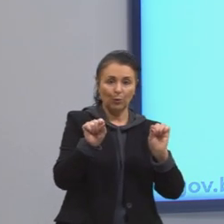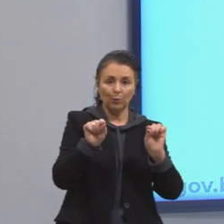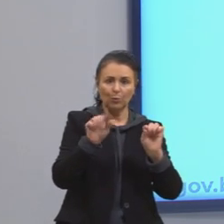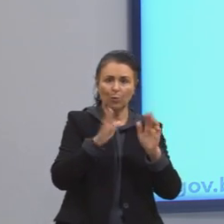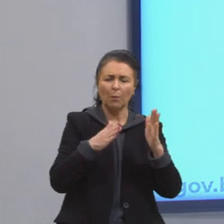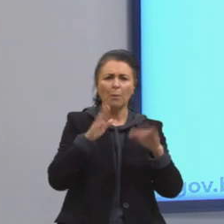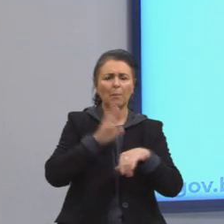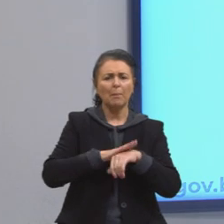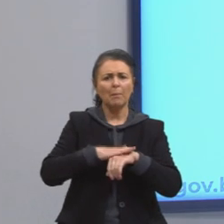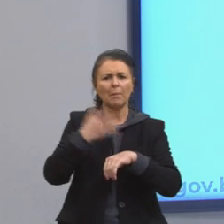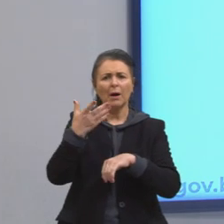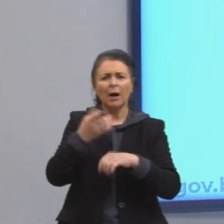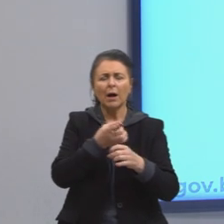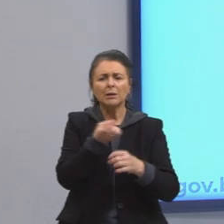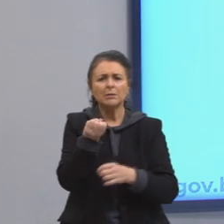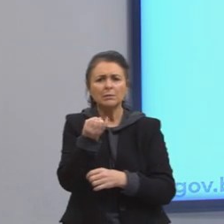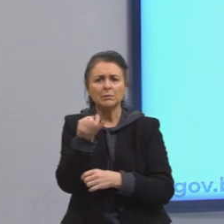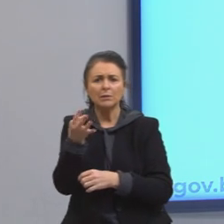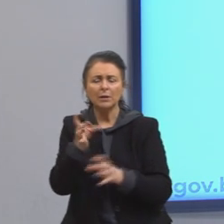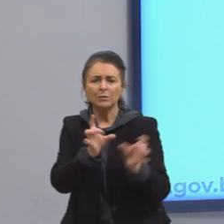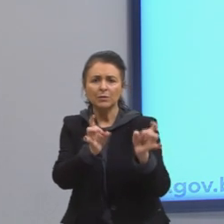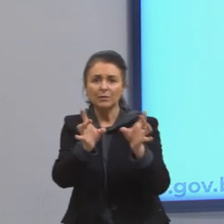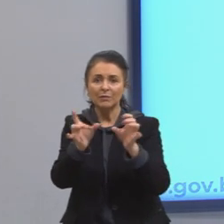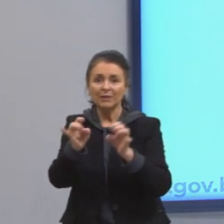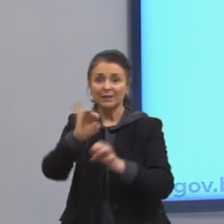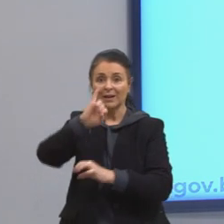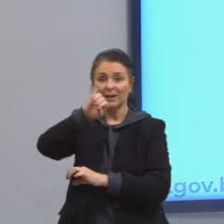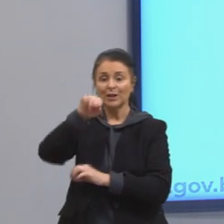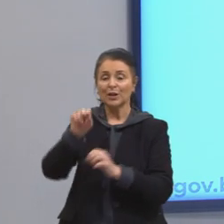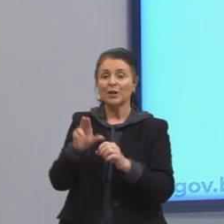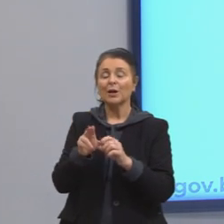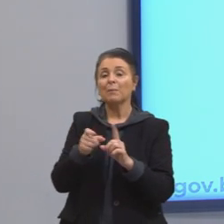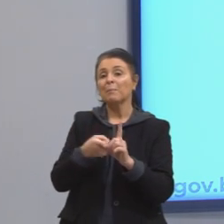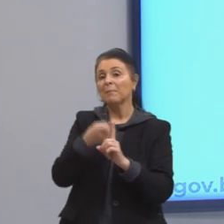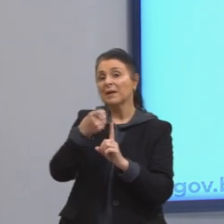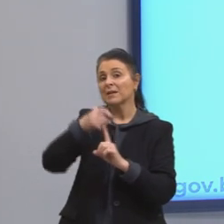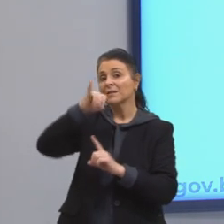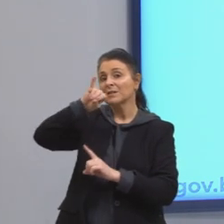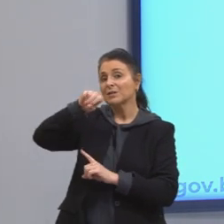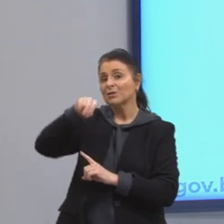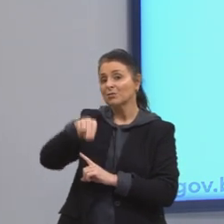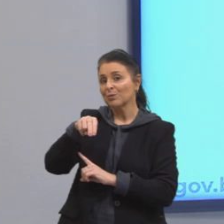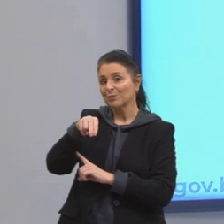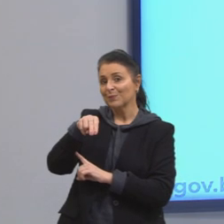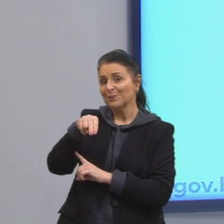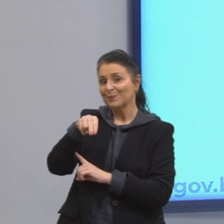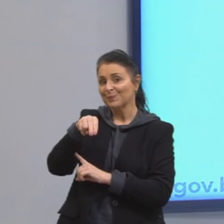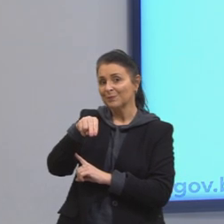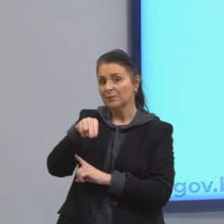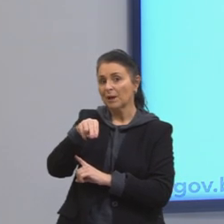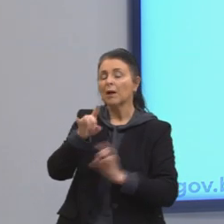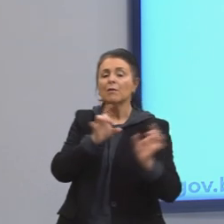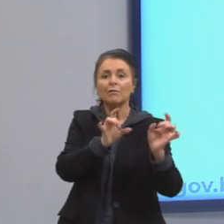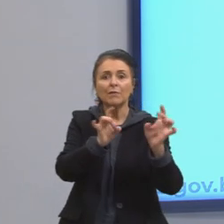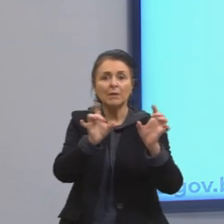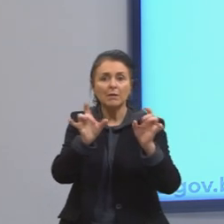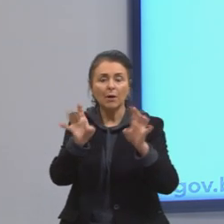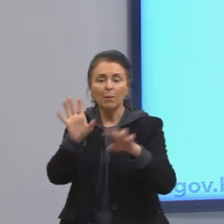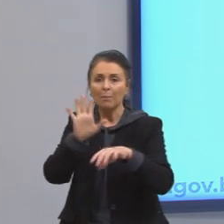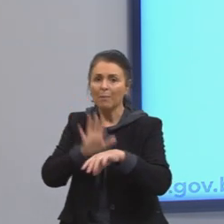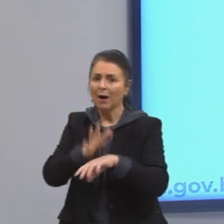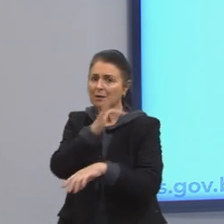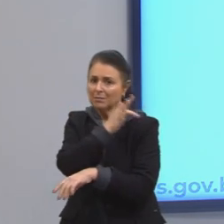está no mês de junho. Então, ele representa a maior venda durante o ano de 2011.